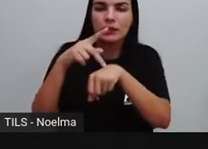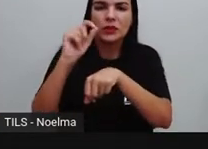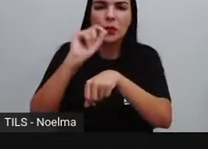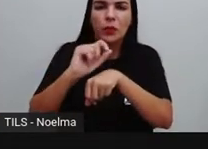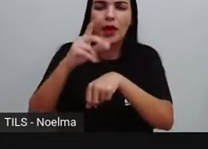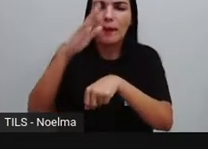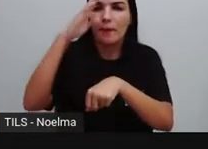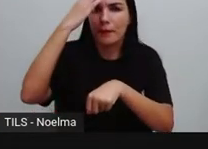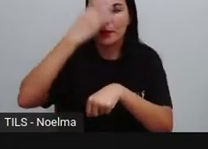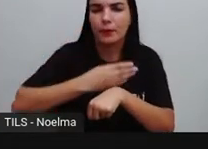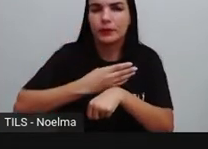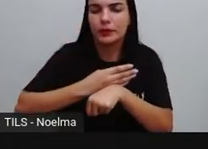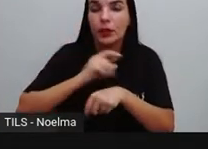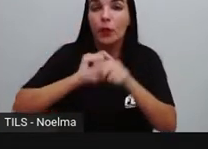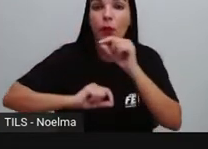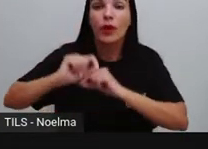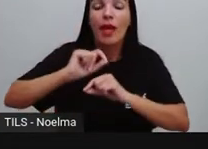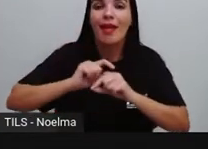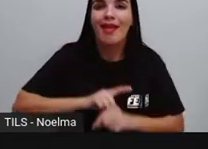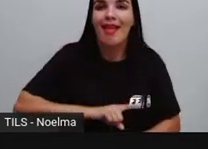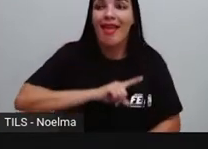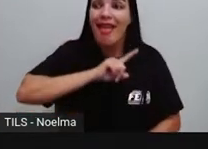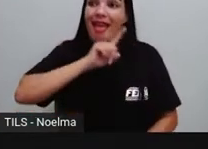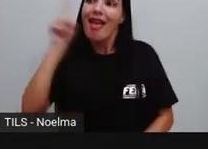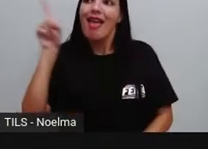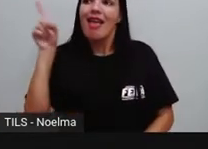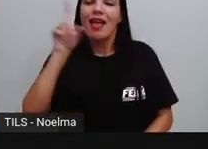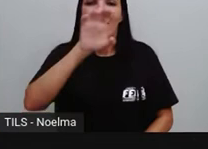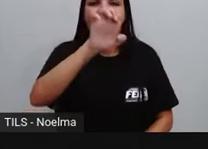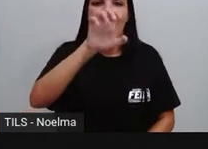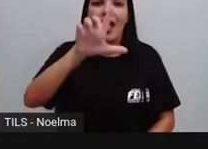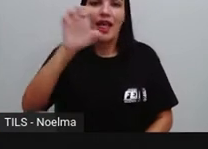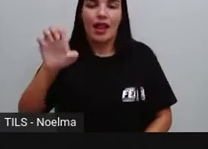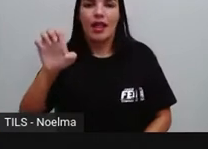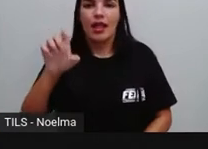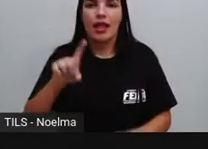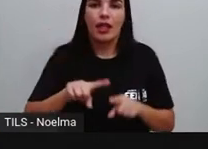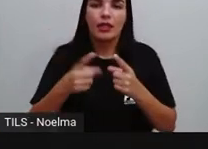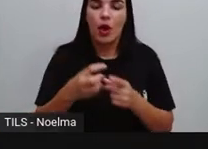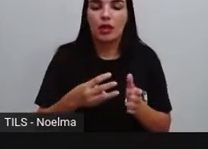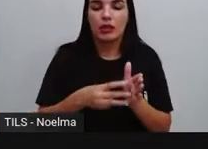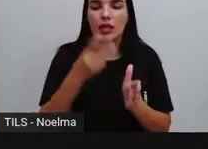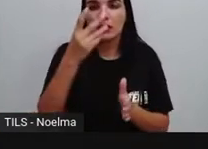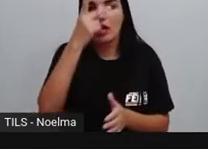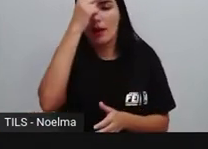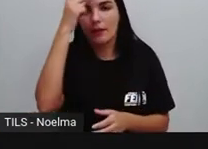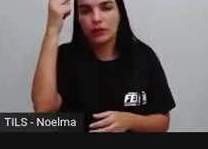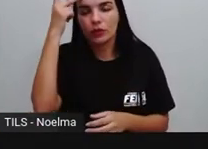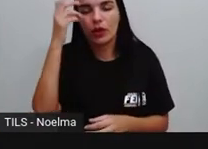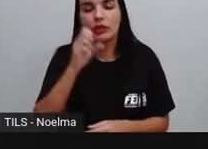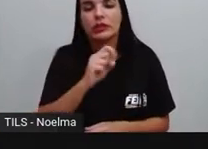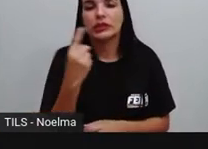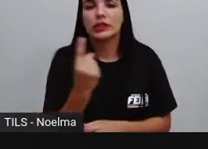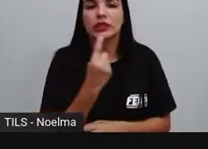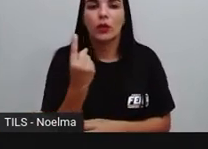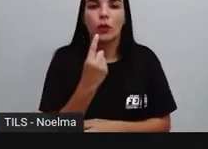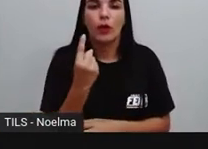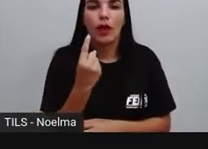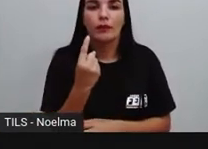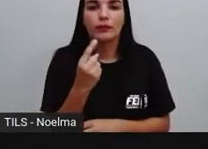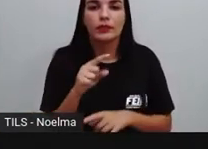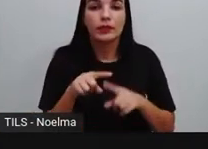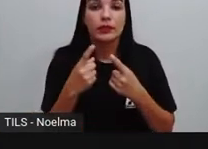comprometeu. Ele é a terceira pessoa do singular. Com isso, o Brasil se